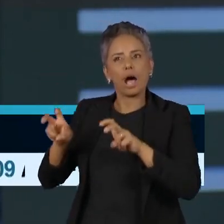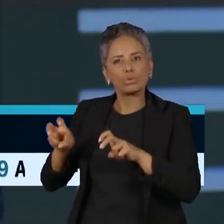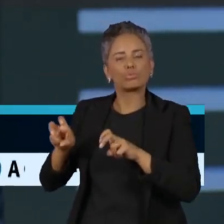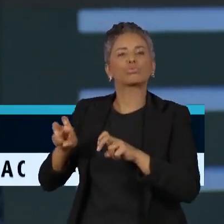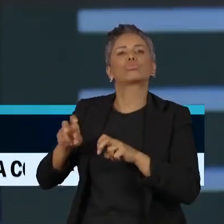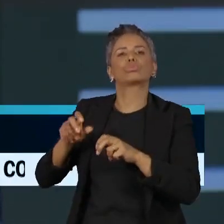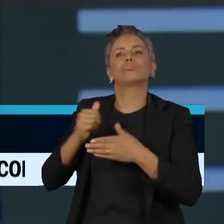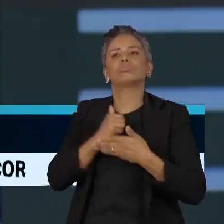historicamente temos.